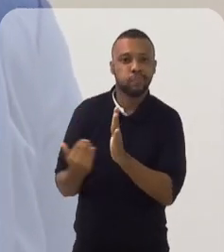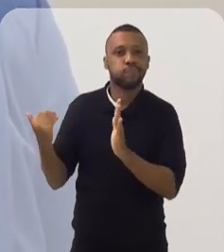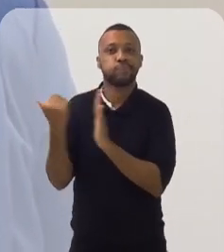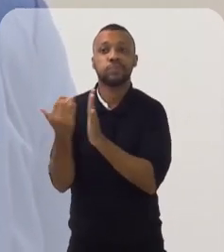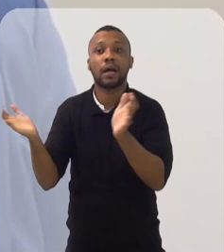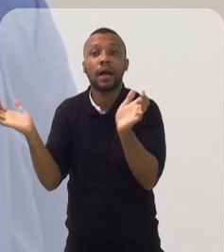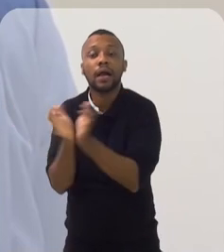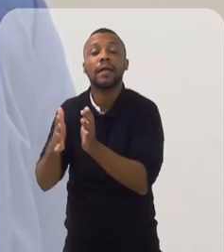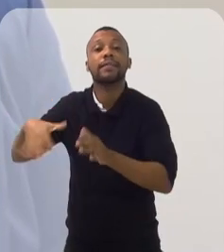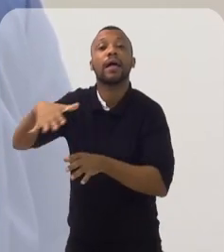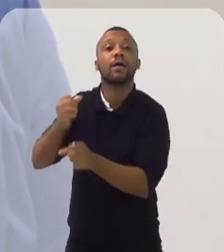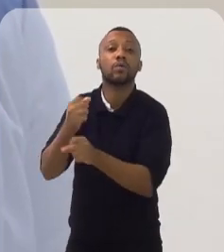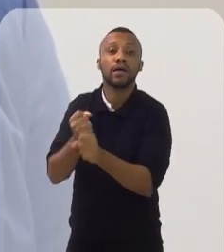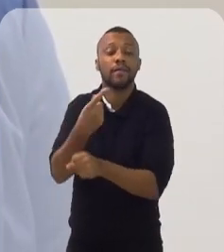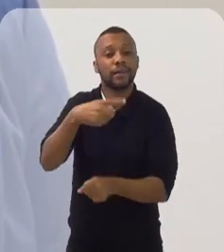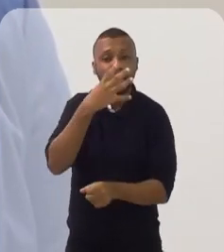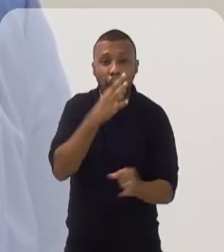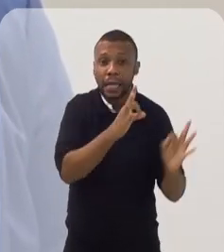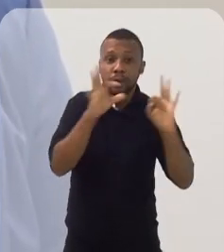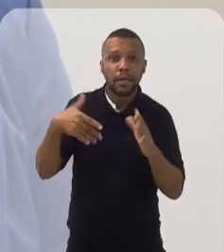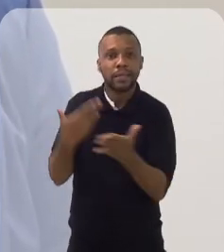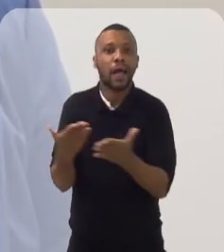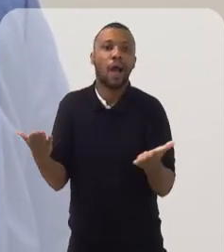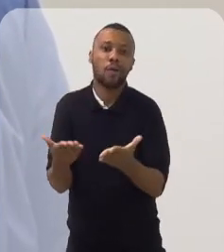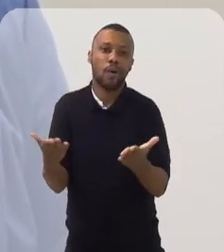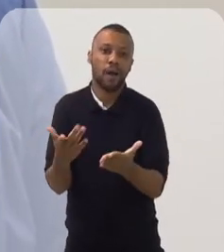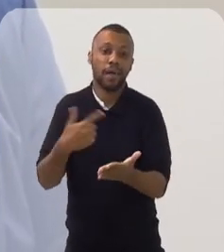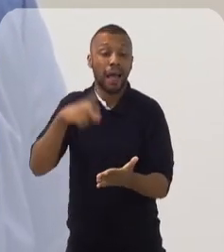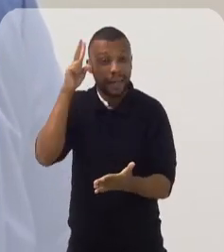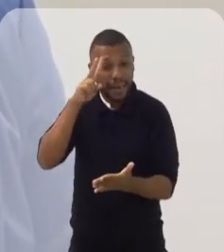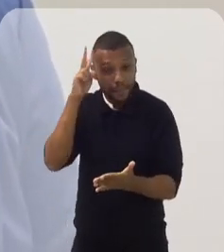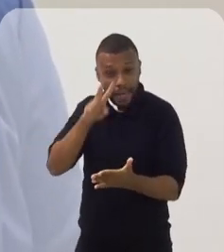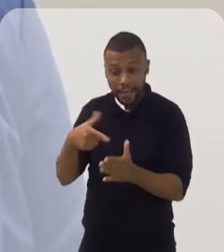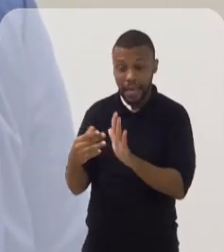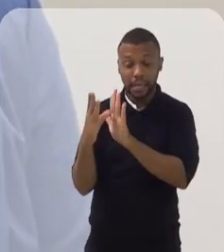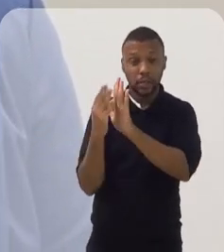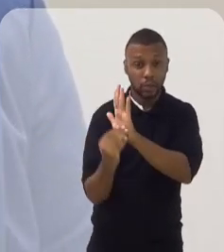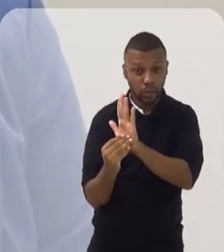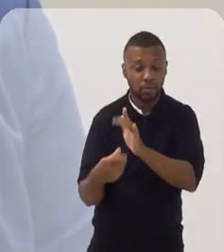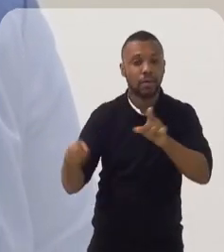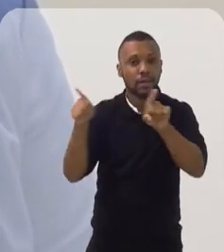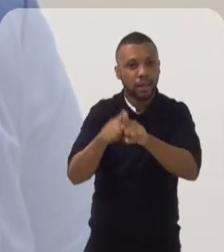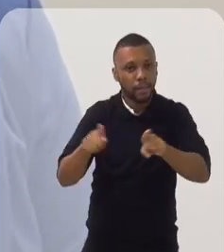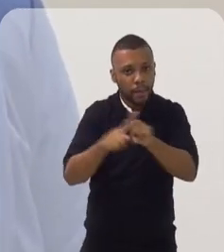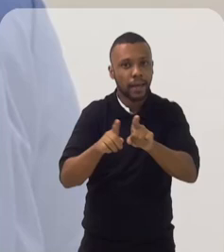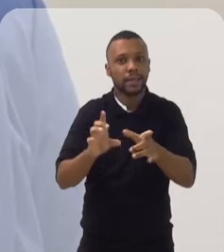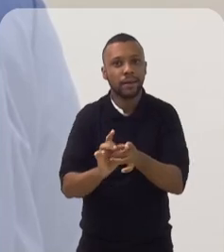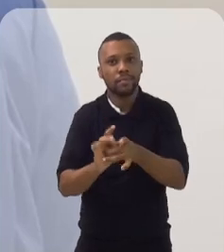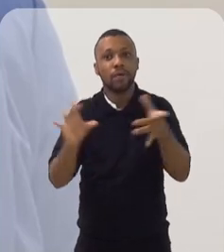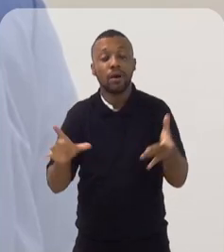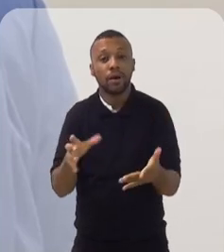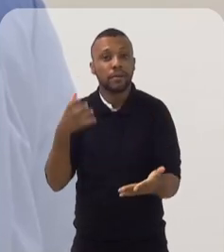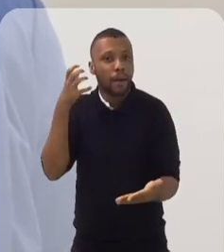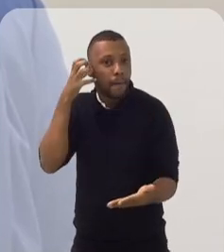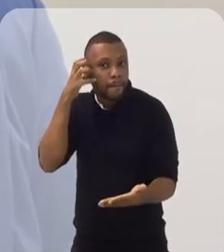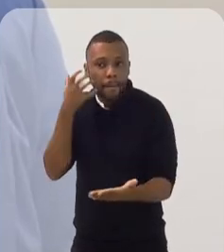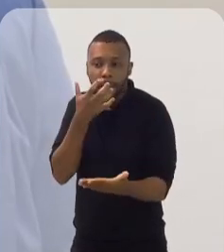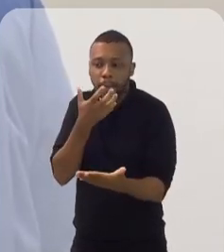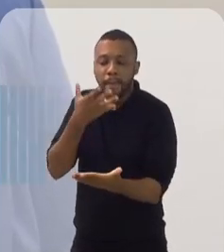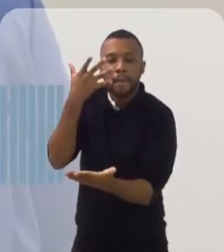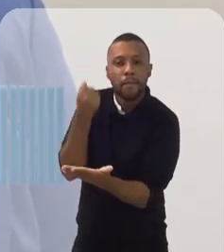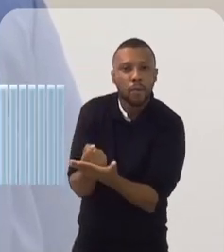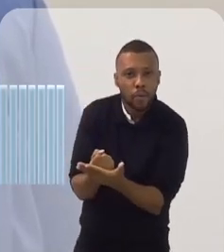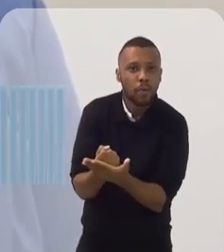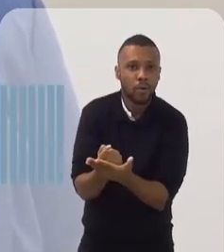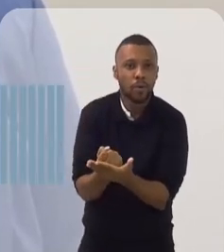da classe contábil. E para você que assistiu a gente até aqui, só lembrar que esse conteúdo também está disponível em formato de áudio.